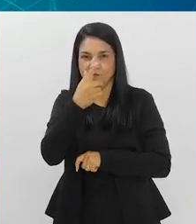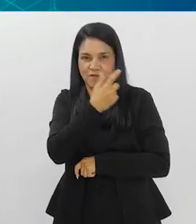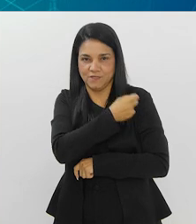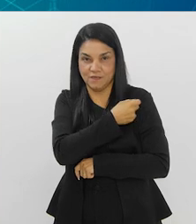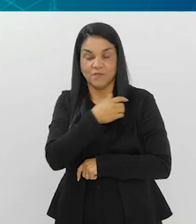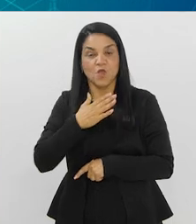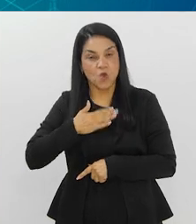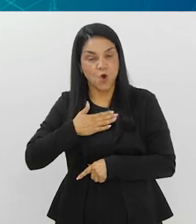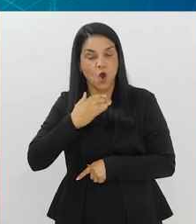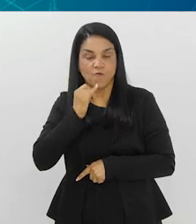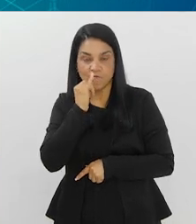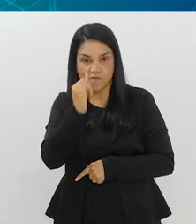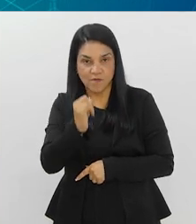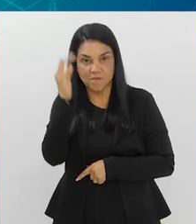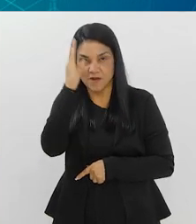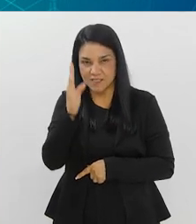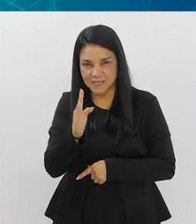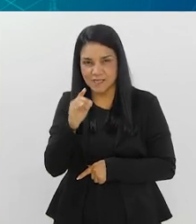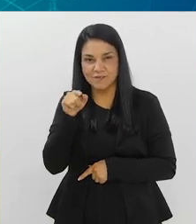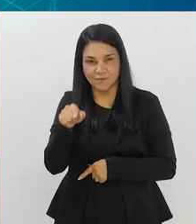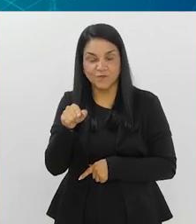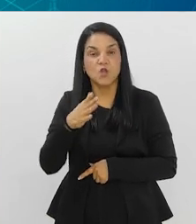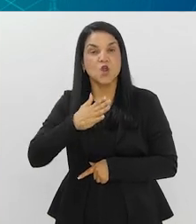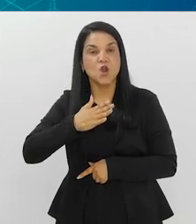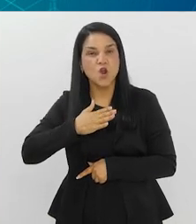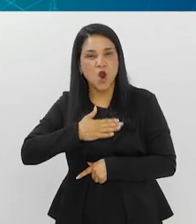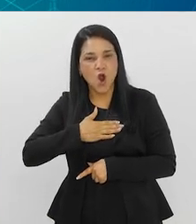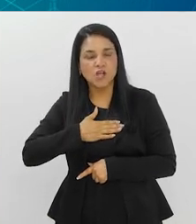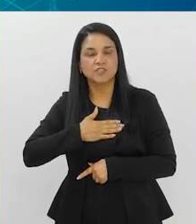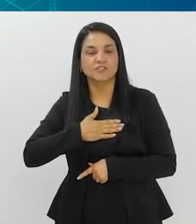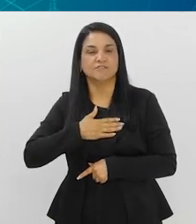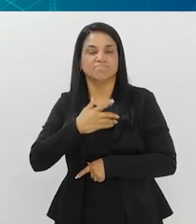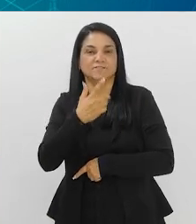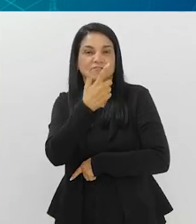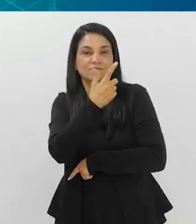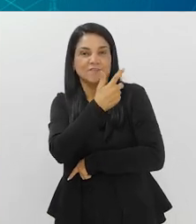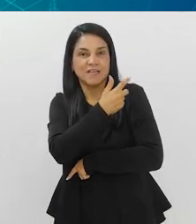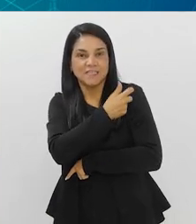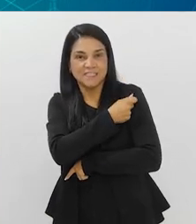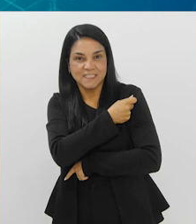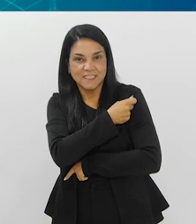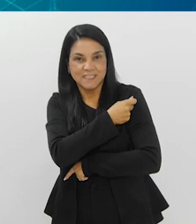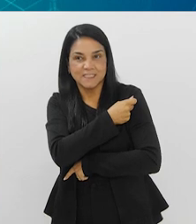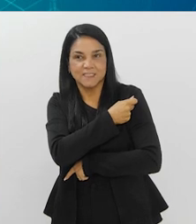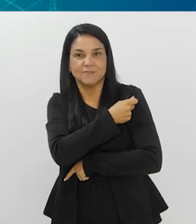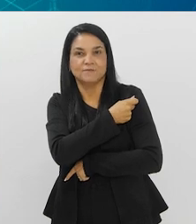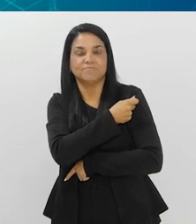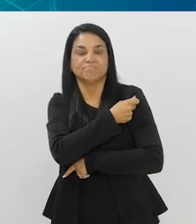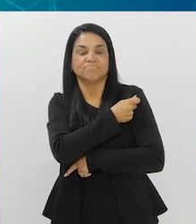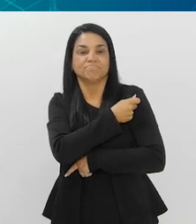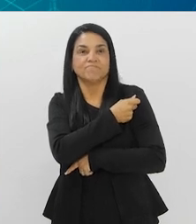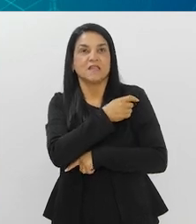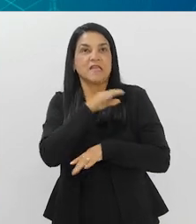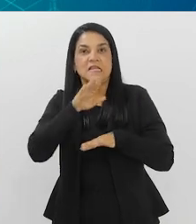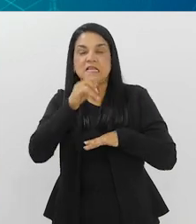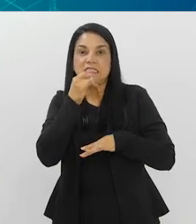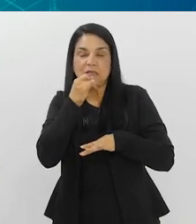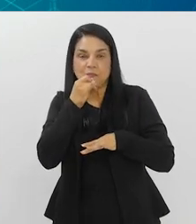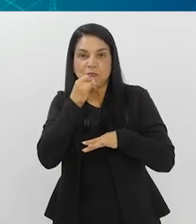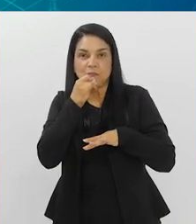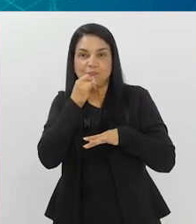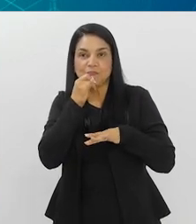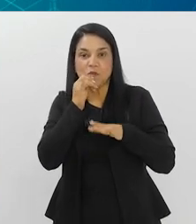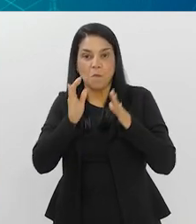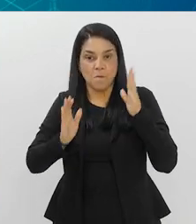dizer que brasileiro gosta de vacina que falta, que toda vez que a gente tem um surto, acaba que a demanda de vacina sai totalmente